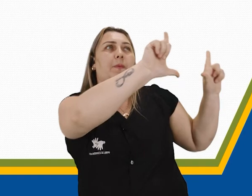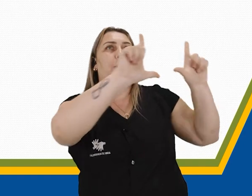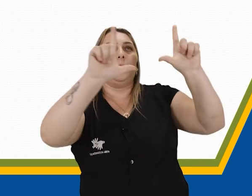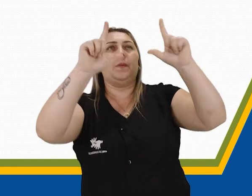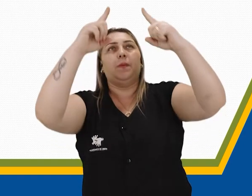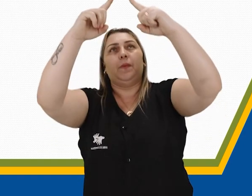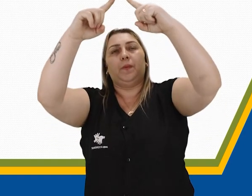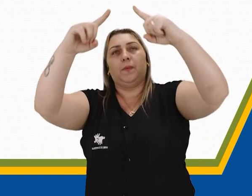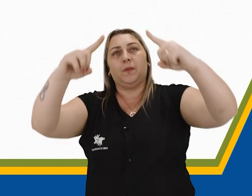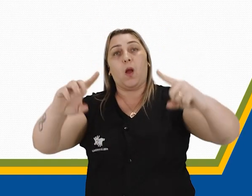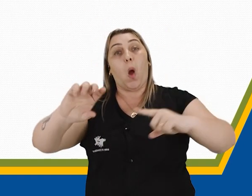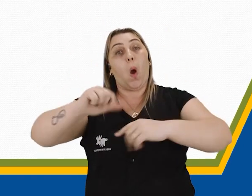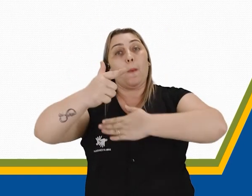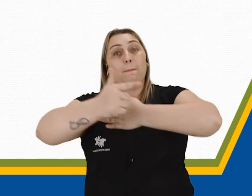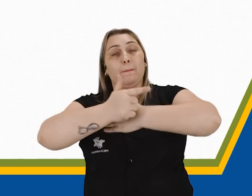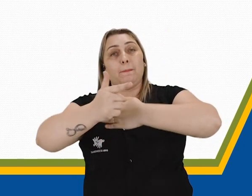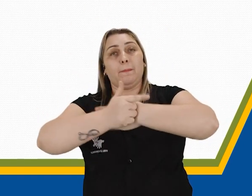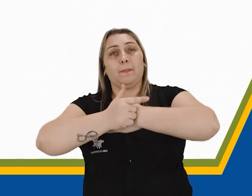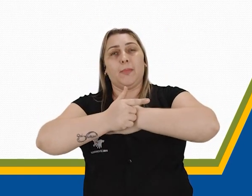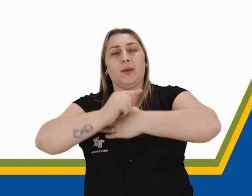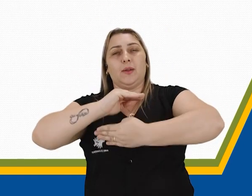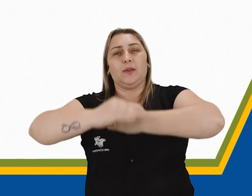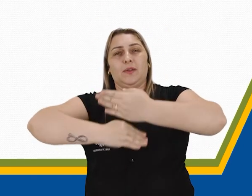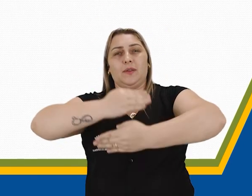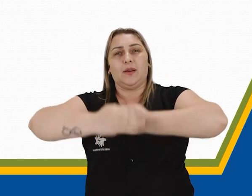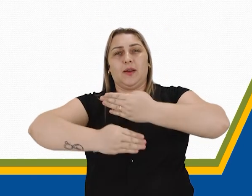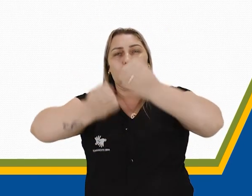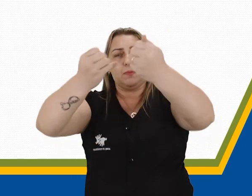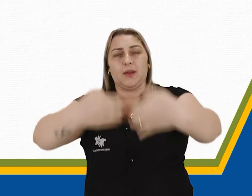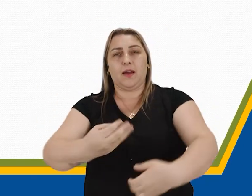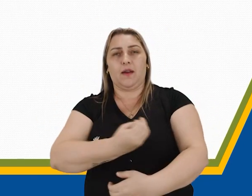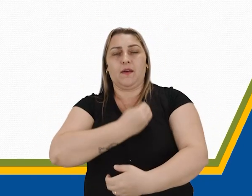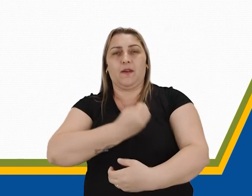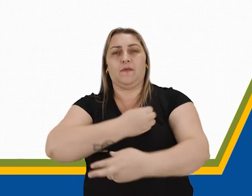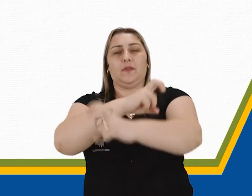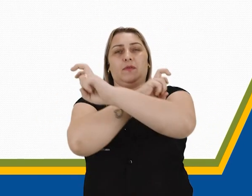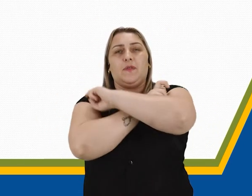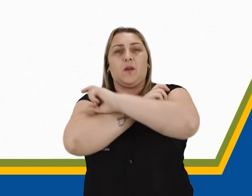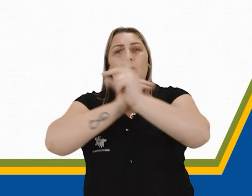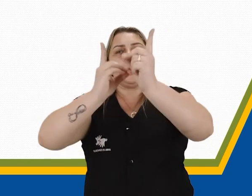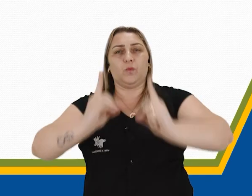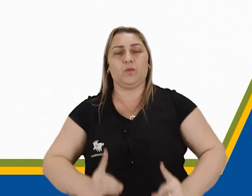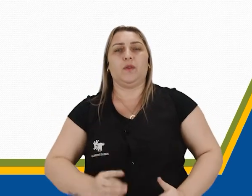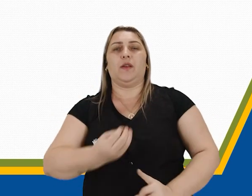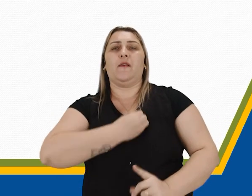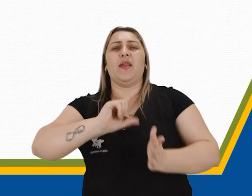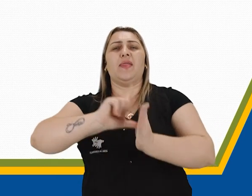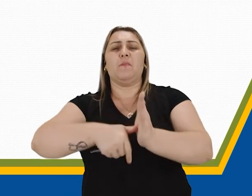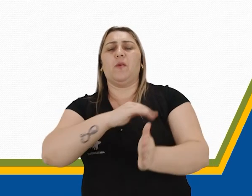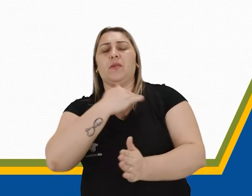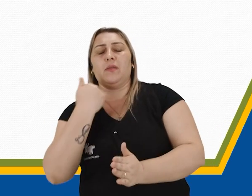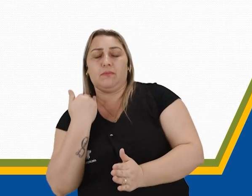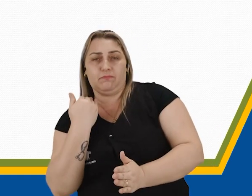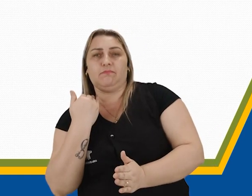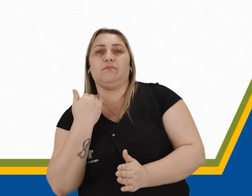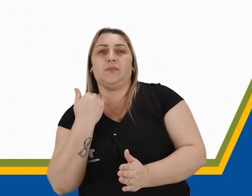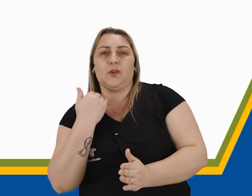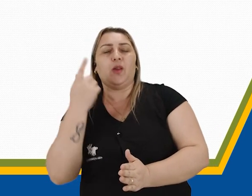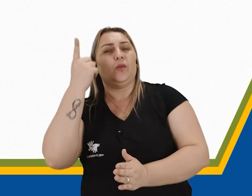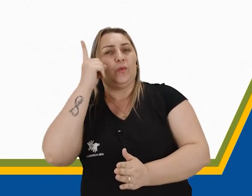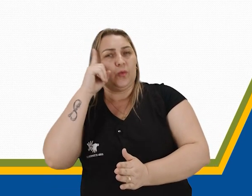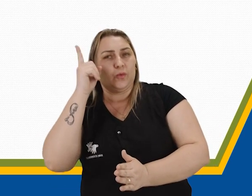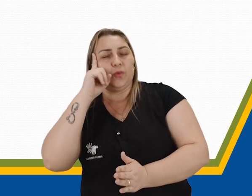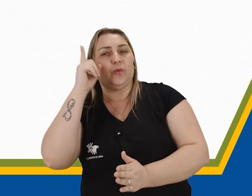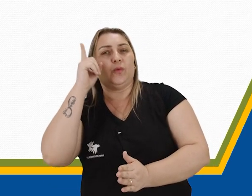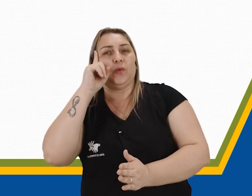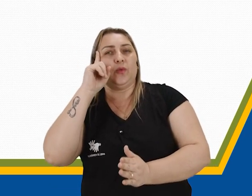pirâmides ou papiros. Retratavam a vida dos faraós, as ações dos deuses, a vida após a morte e temas do cotidiano,